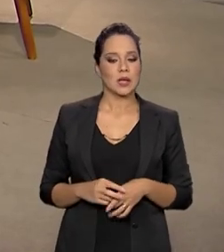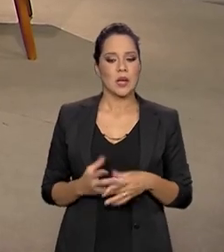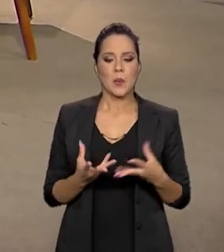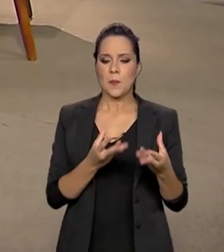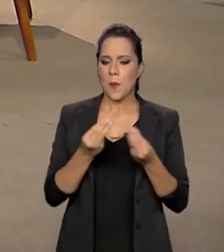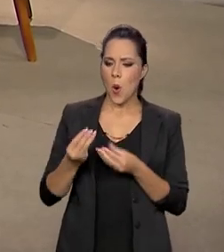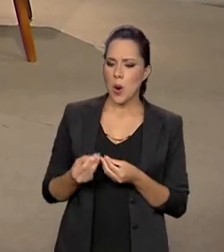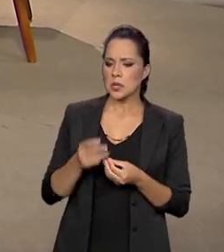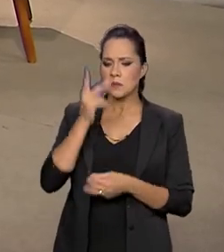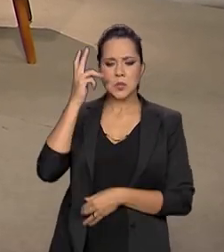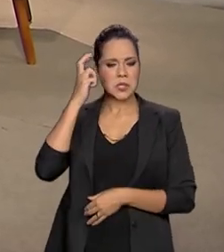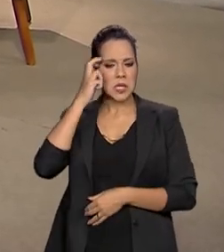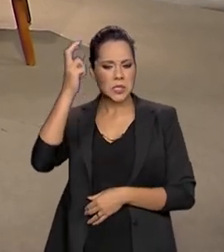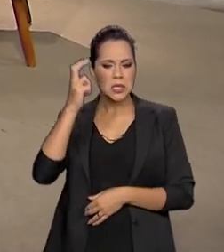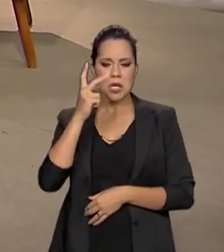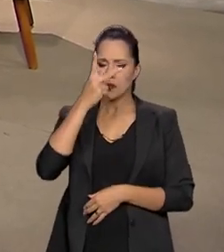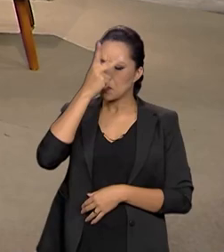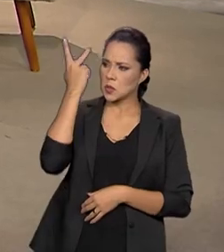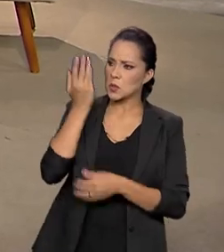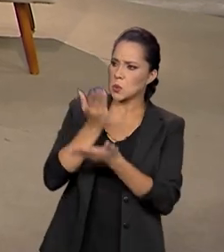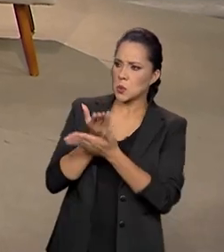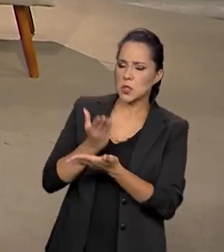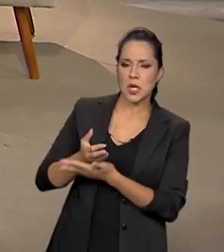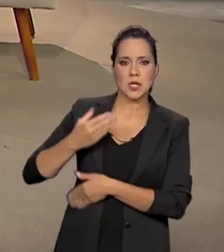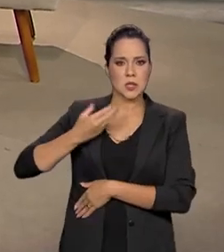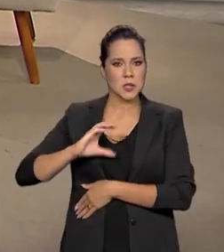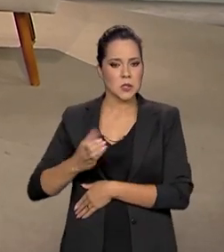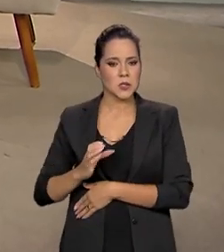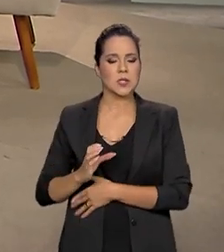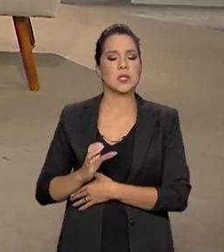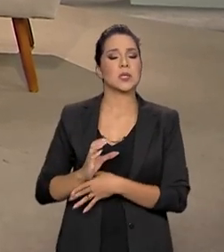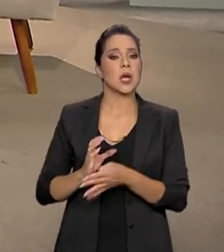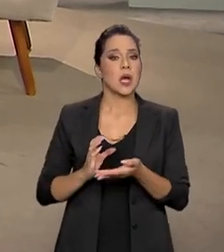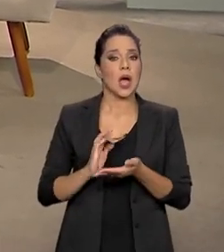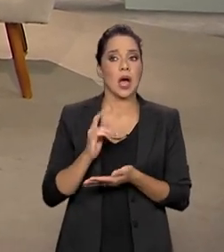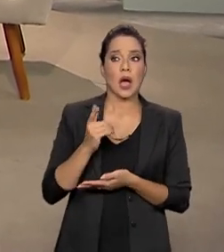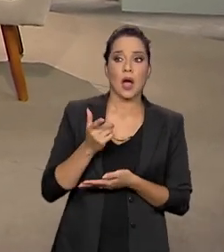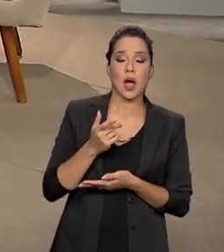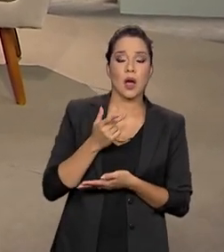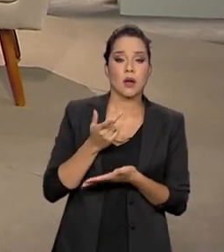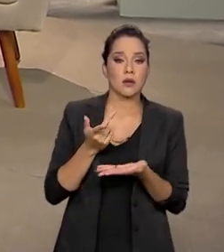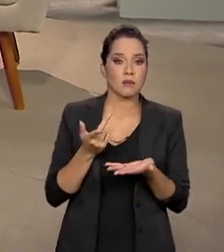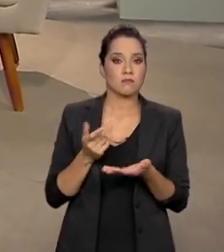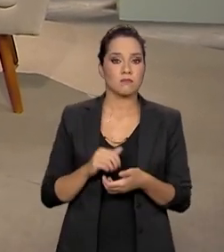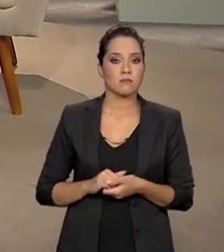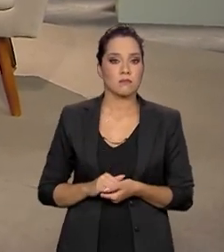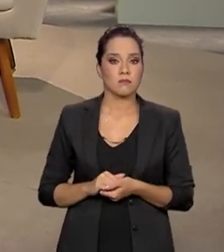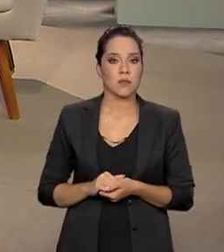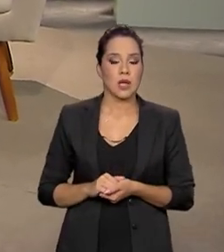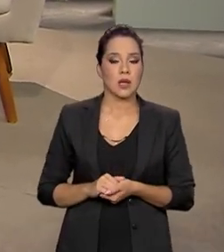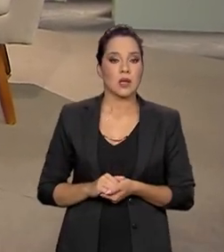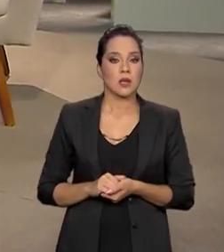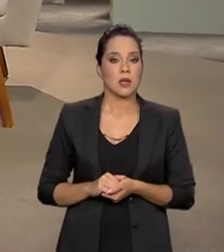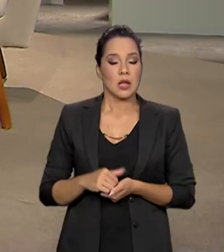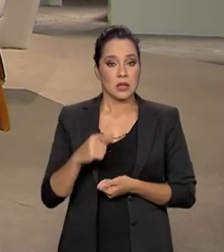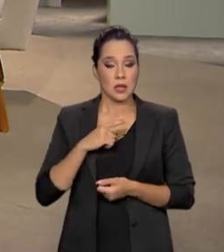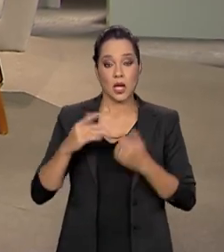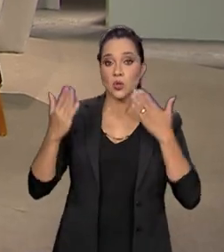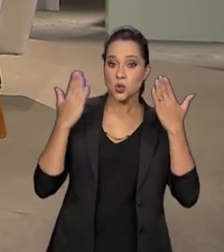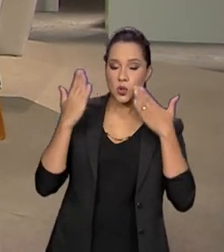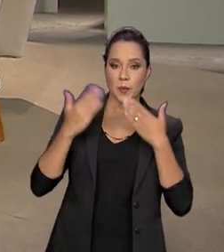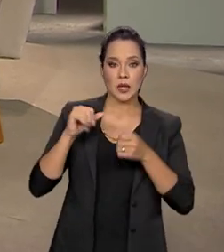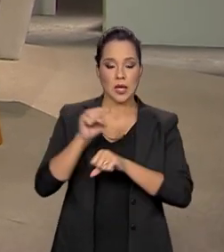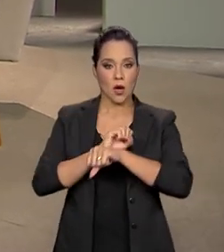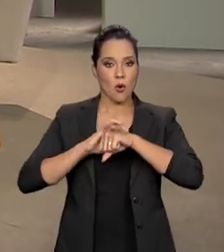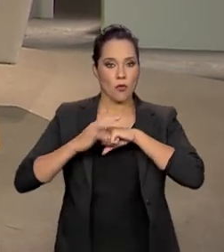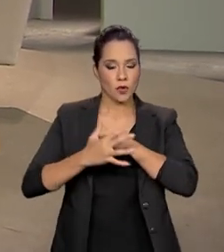Muitos intelectuais, muitos estudiosos, cientistas levantam suspeitas de que a